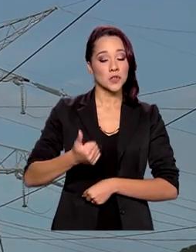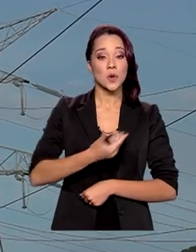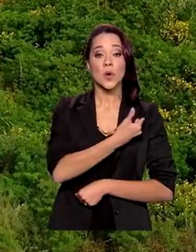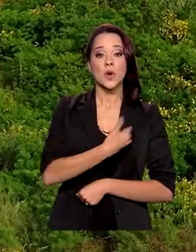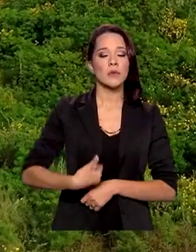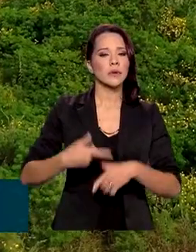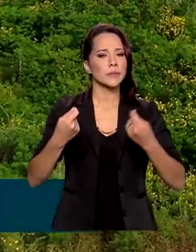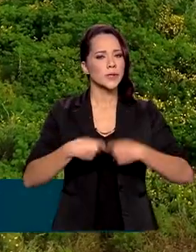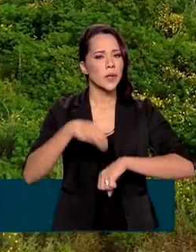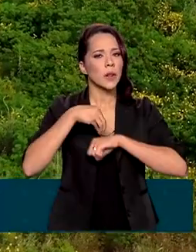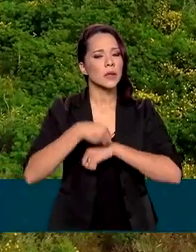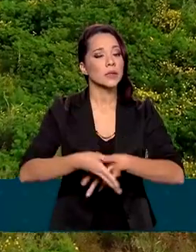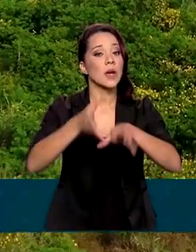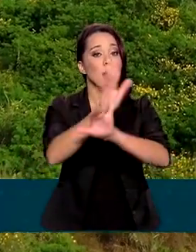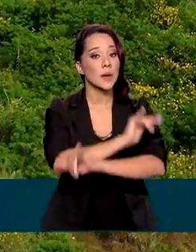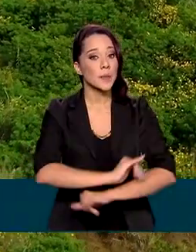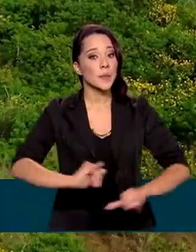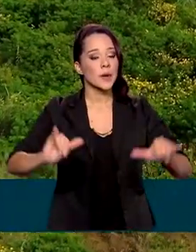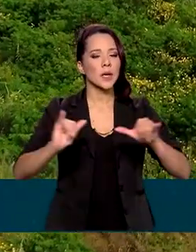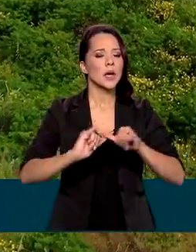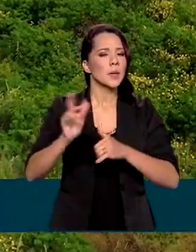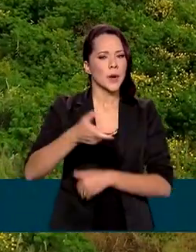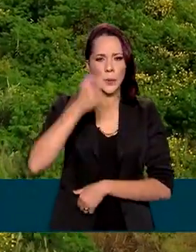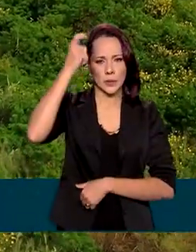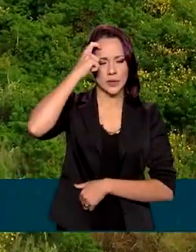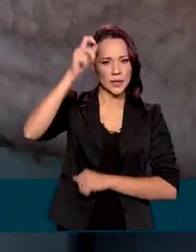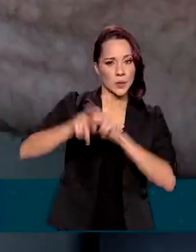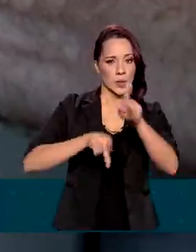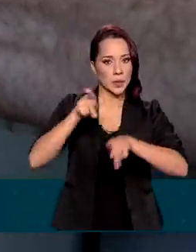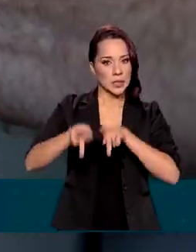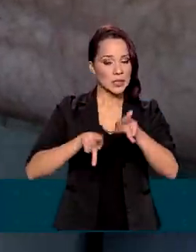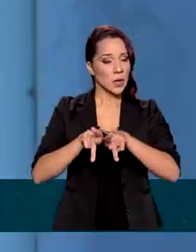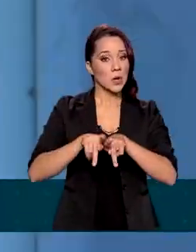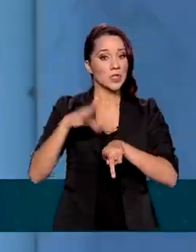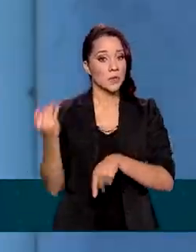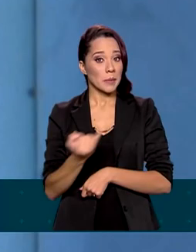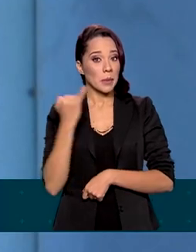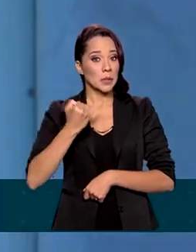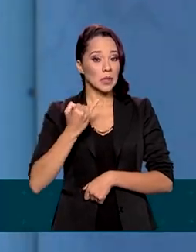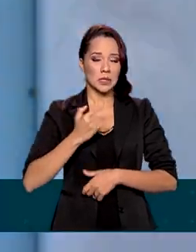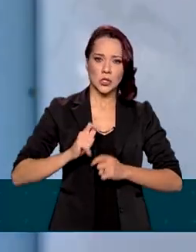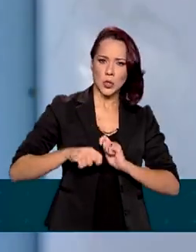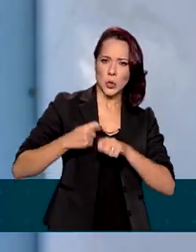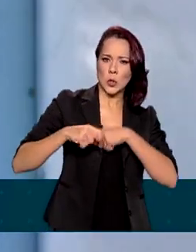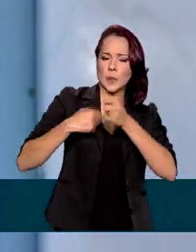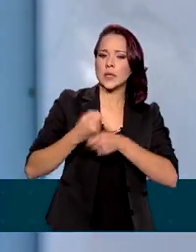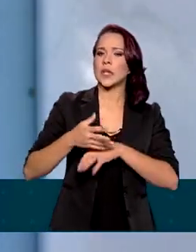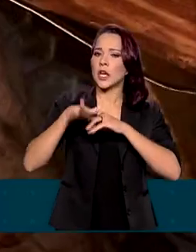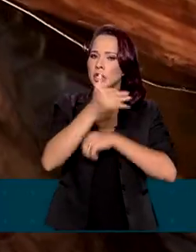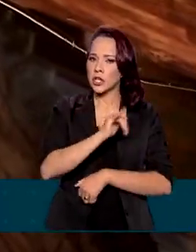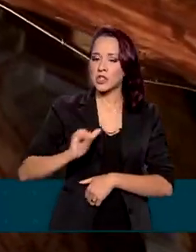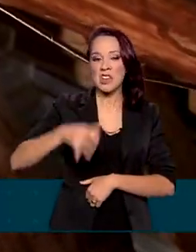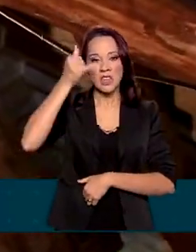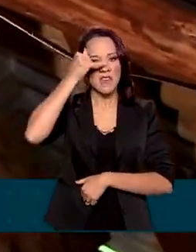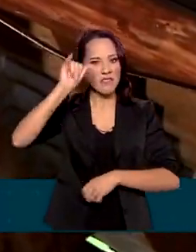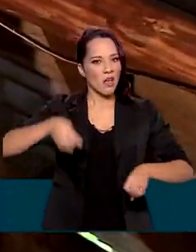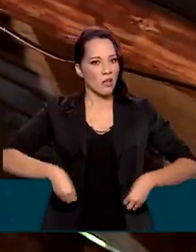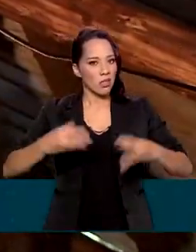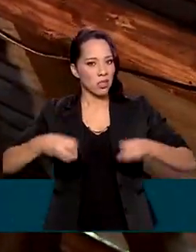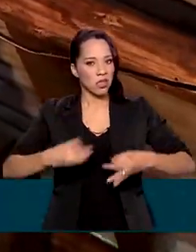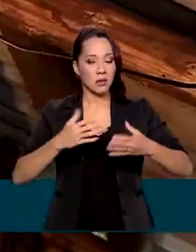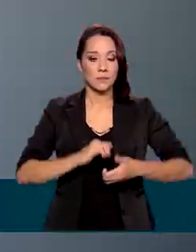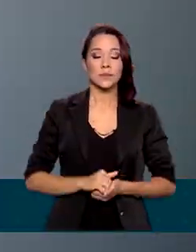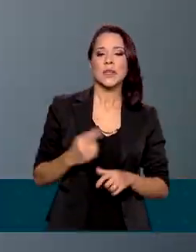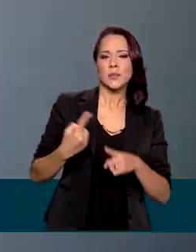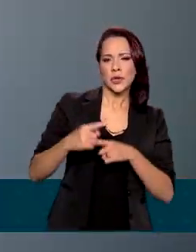o governo precisou lançar uma campanha para conscientizar a população sobre a importância de economizar energia e evitar desperdício.